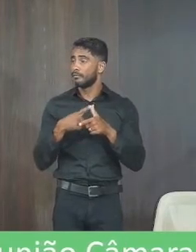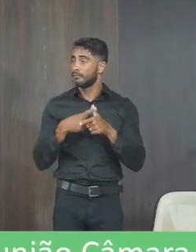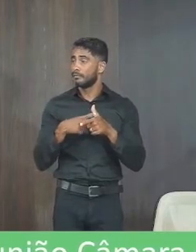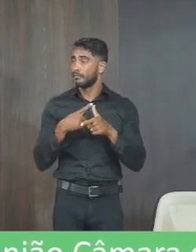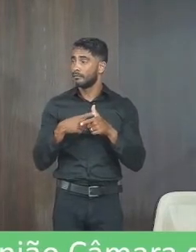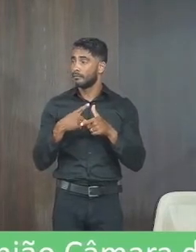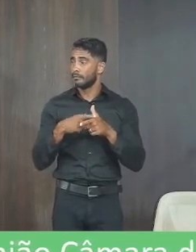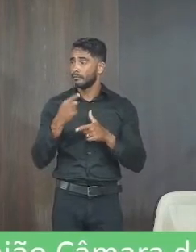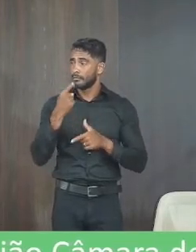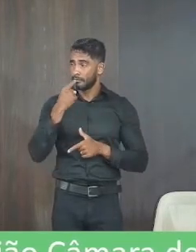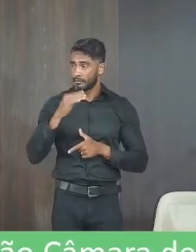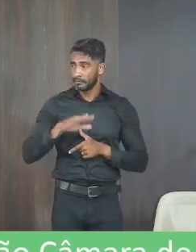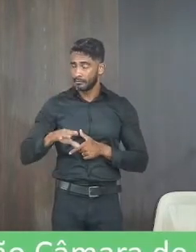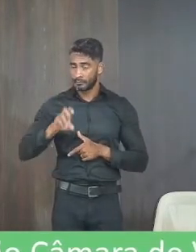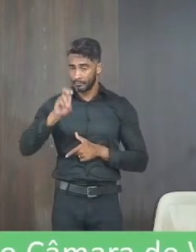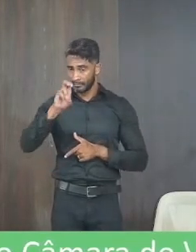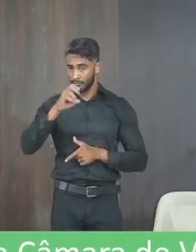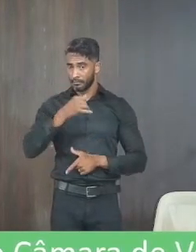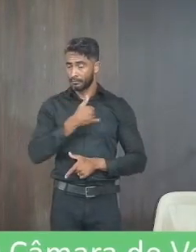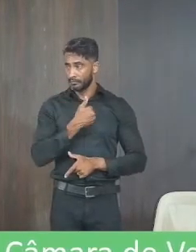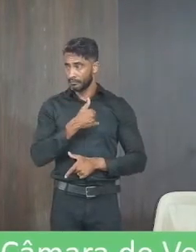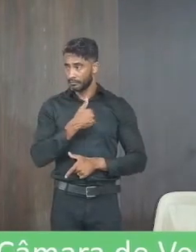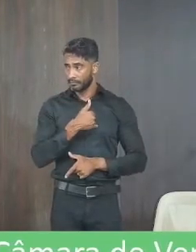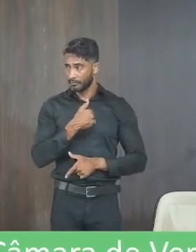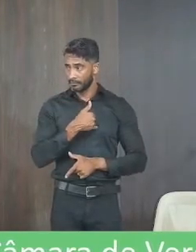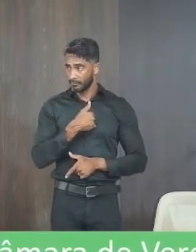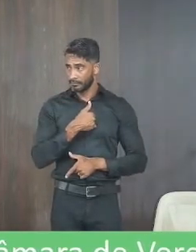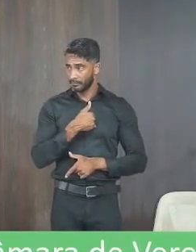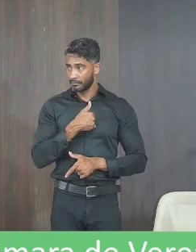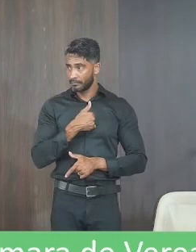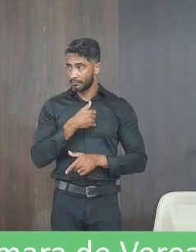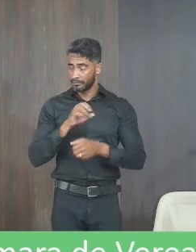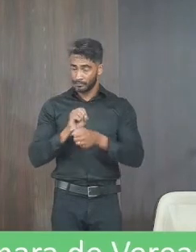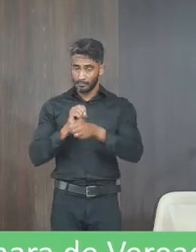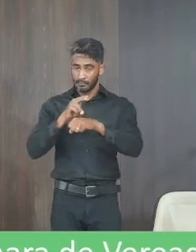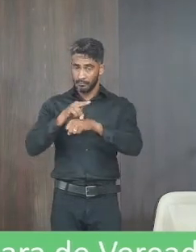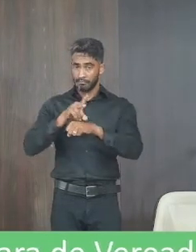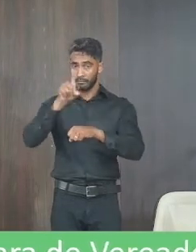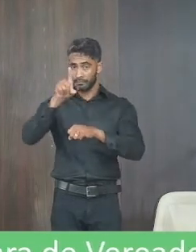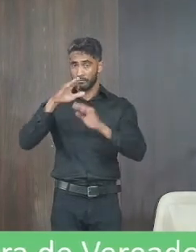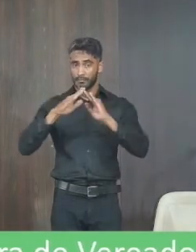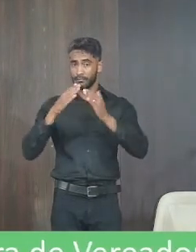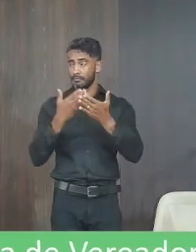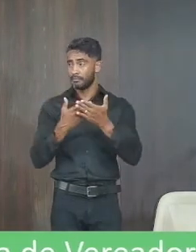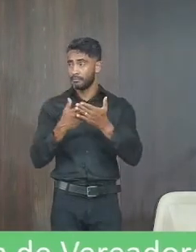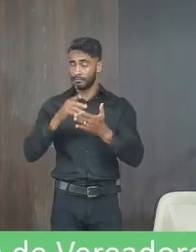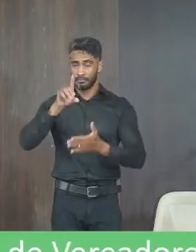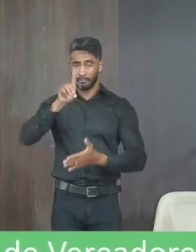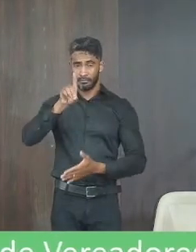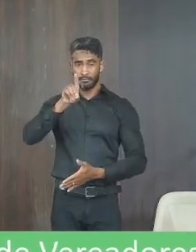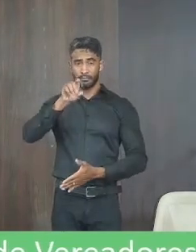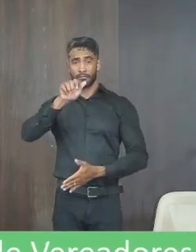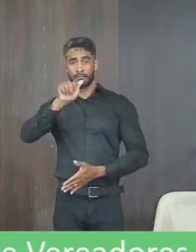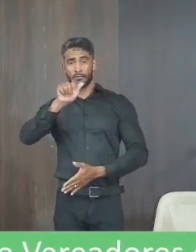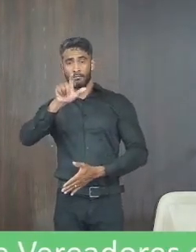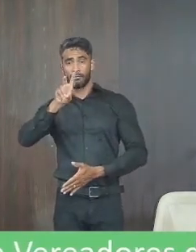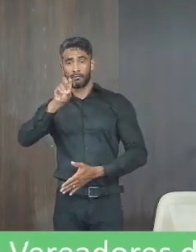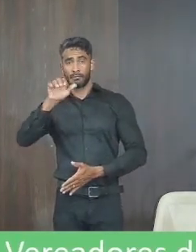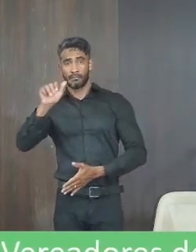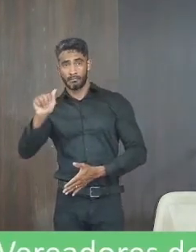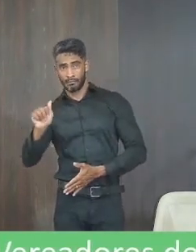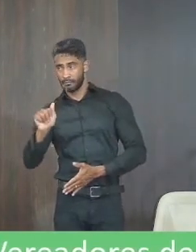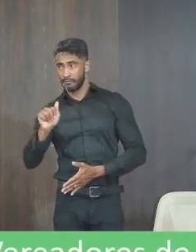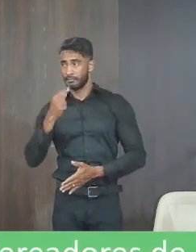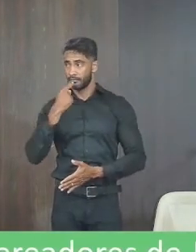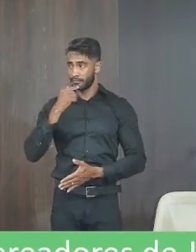uma criança de 5 anos de vaga lá na escola da Alva dos Anjos eu um pouco desesperada